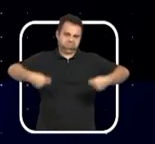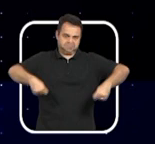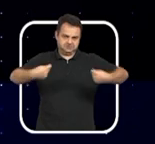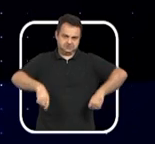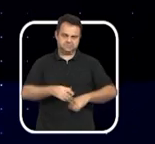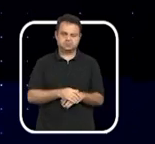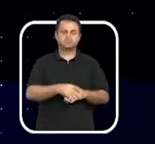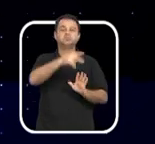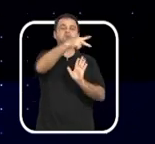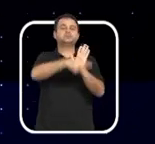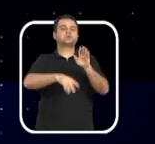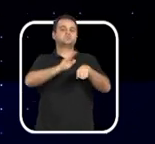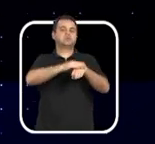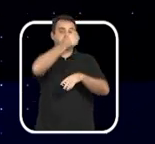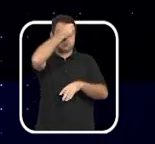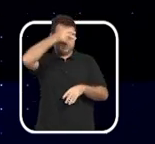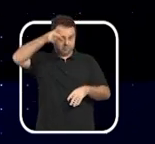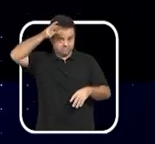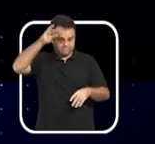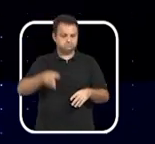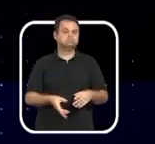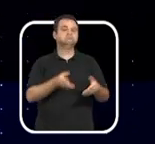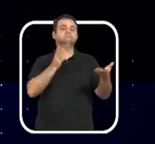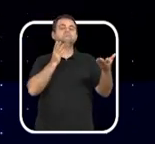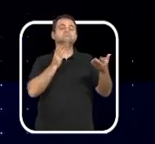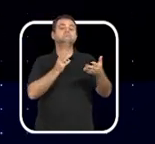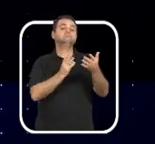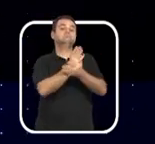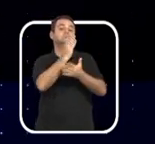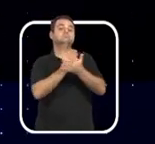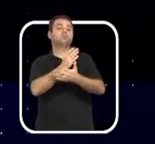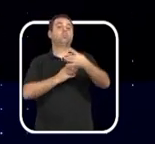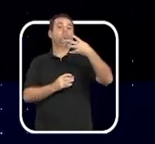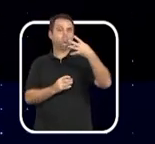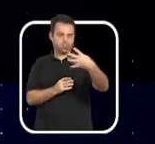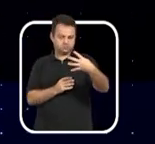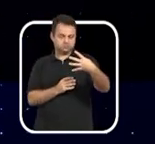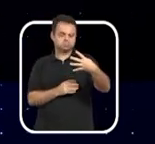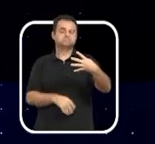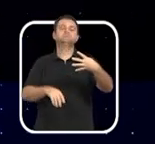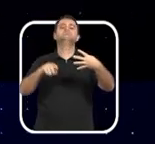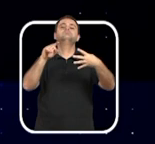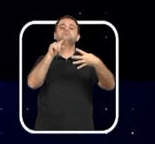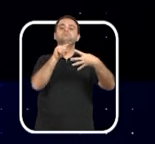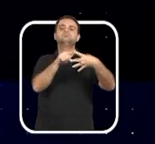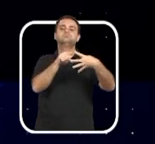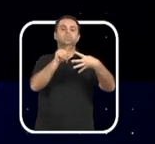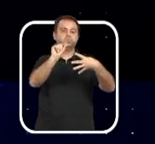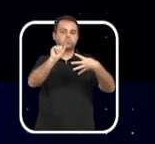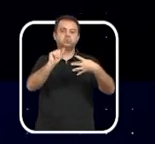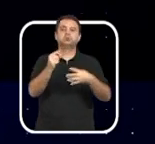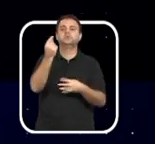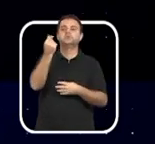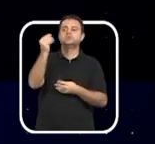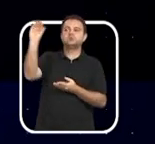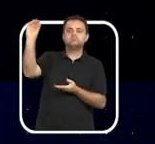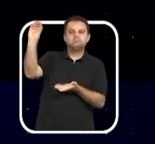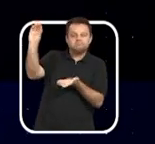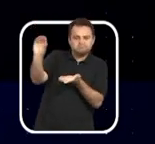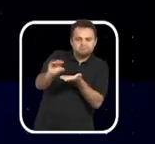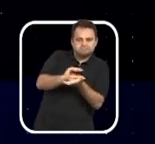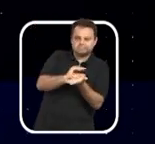Do Executivo foram aprovados dois projetos de lei, o que autoriza o uso de recursos do Fundo